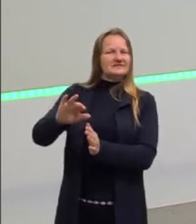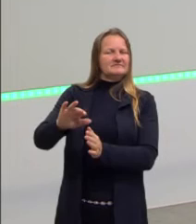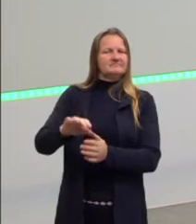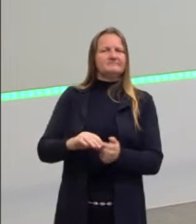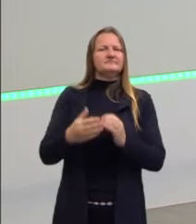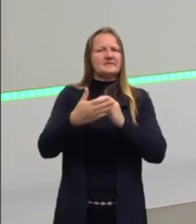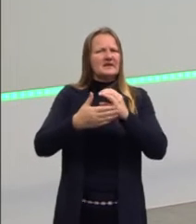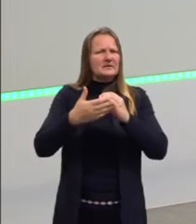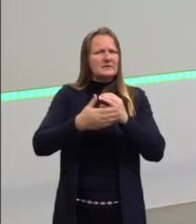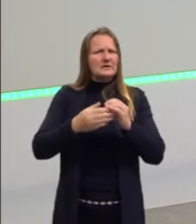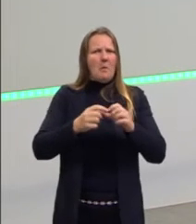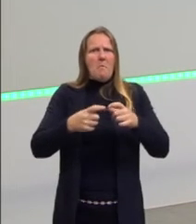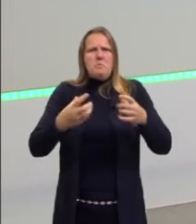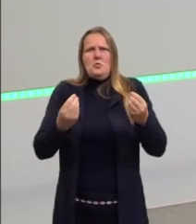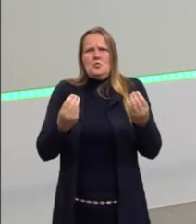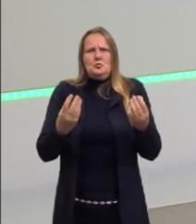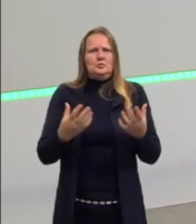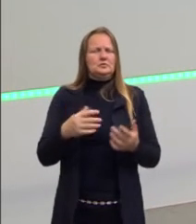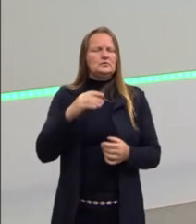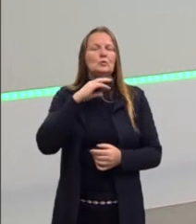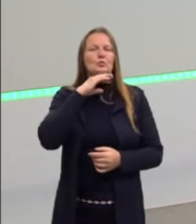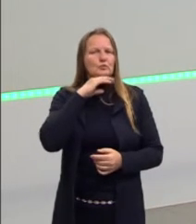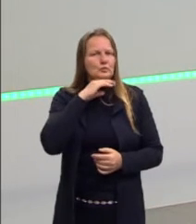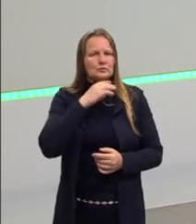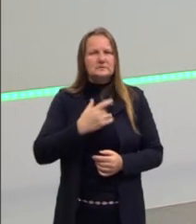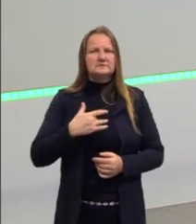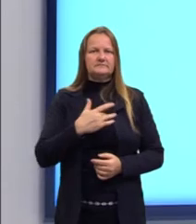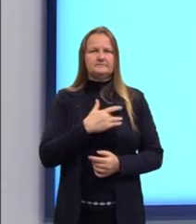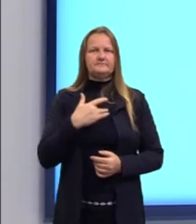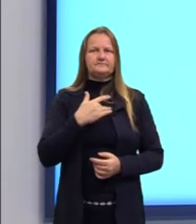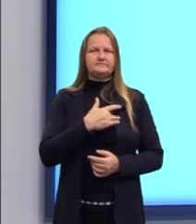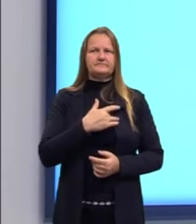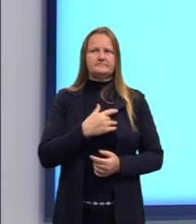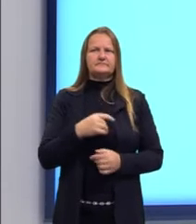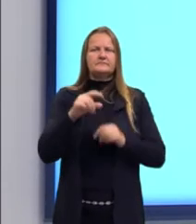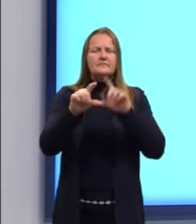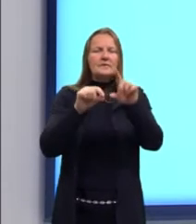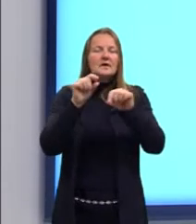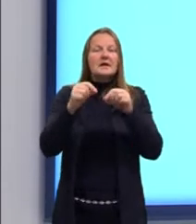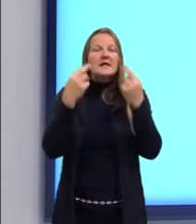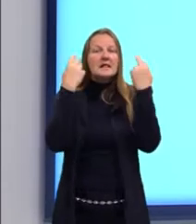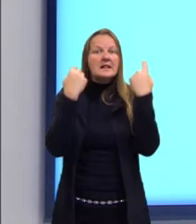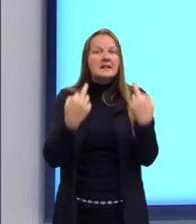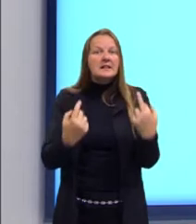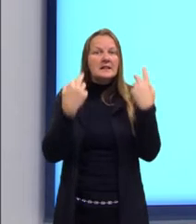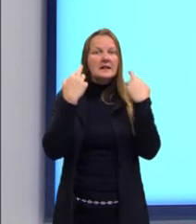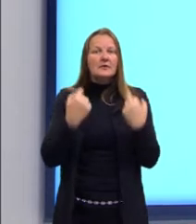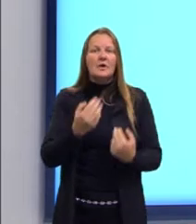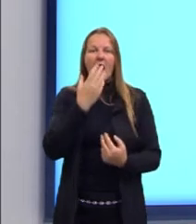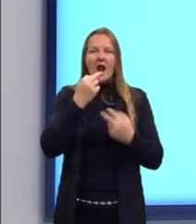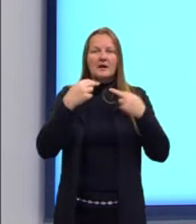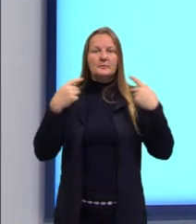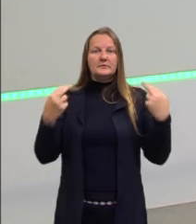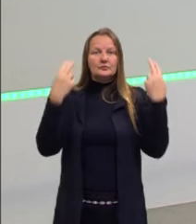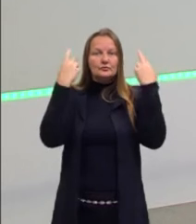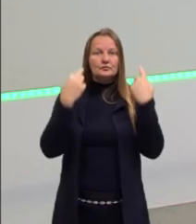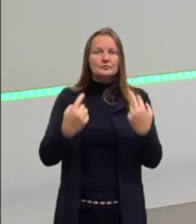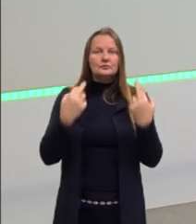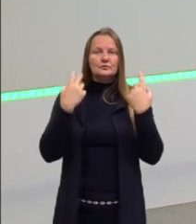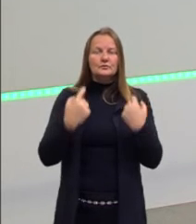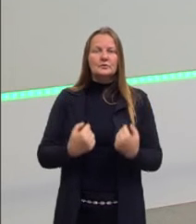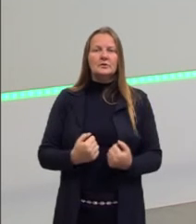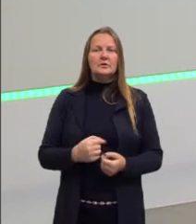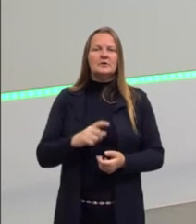carboidratos em excesso. Optar por alimentos naturais, Então, a gente até brinca que a gente tem que